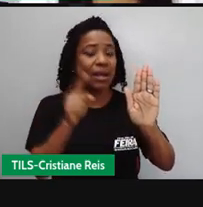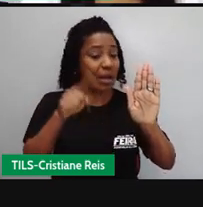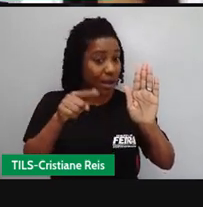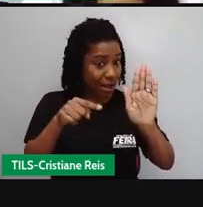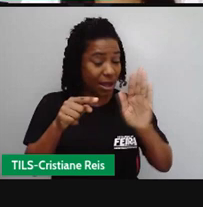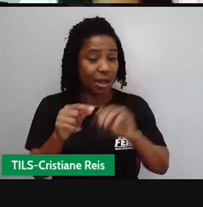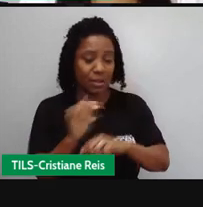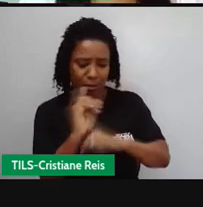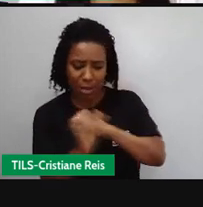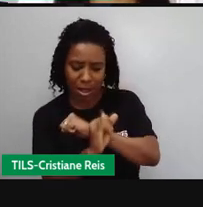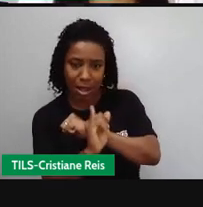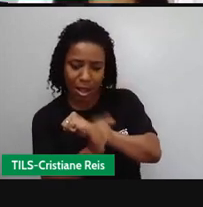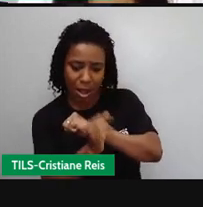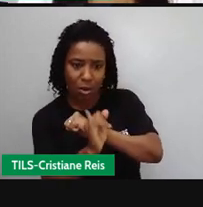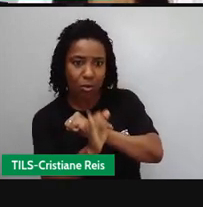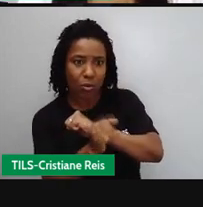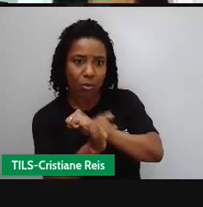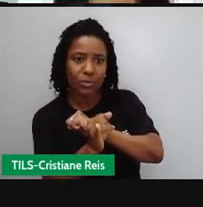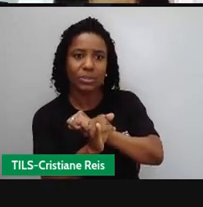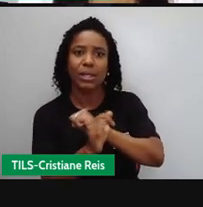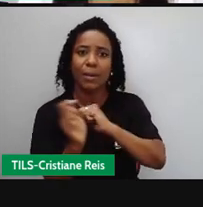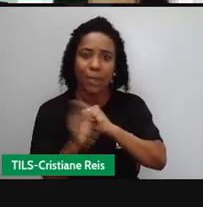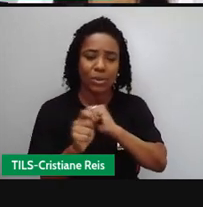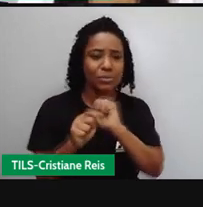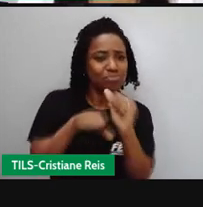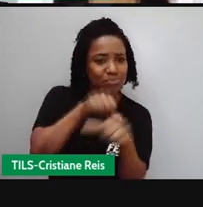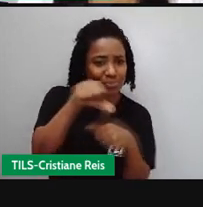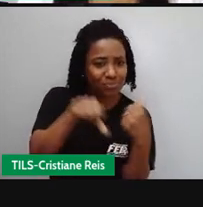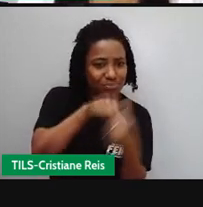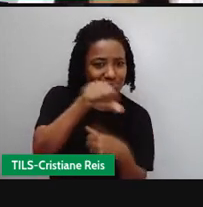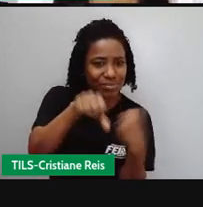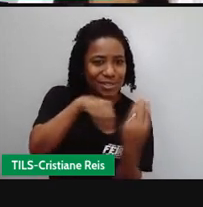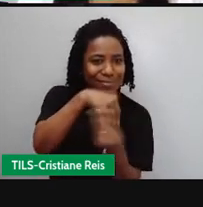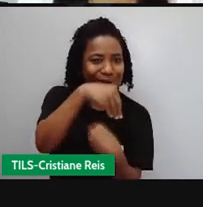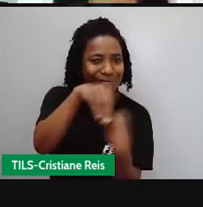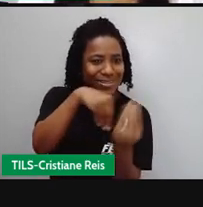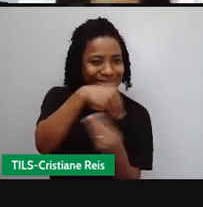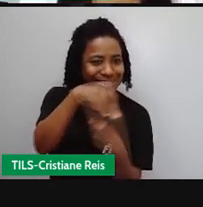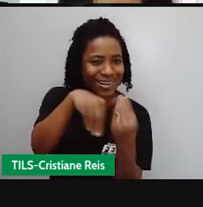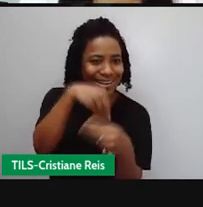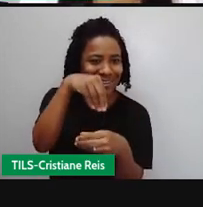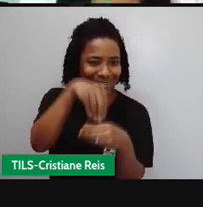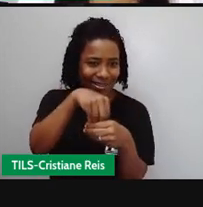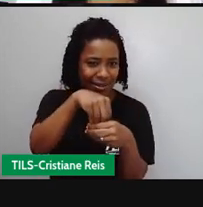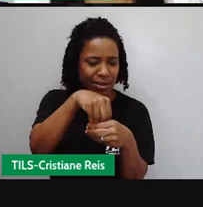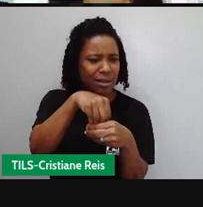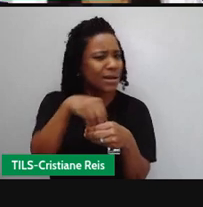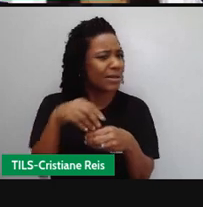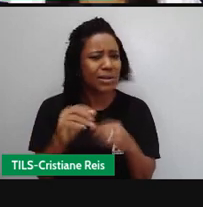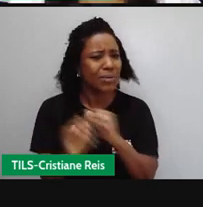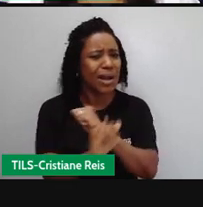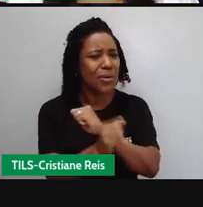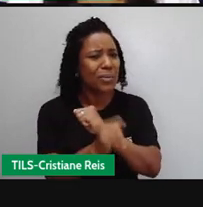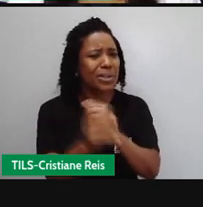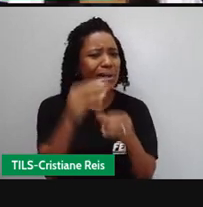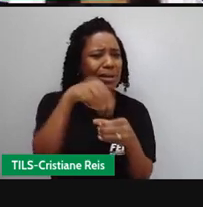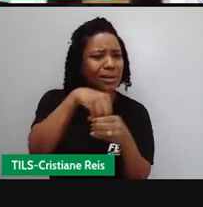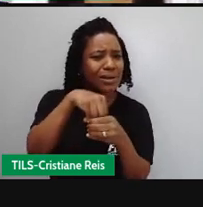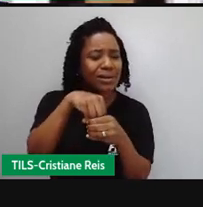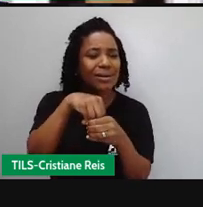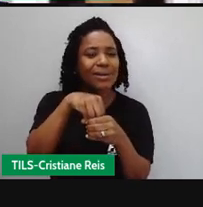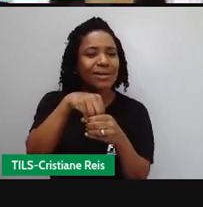e híbrida. A gente já falou sobre isso e a prova vai revisar mais um pouquinho. Por que ela é flexível e por que ela é híbrida, né?